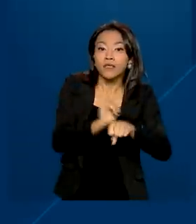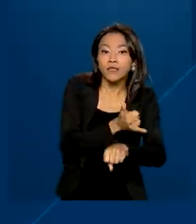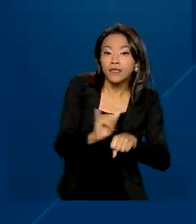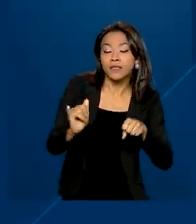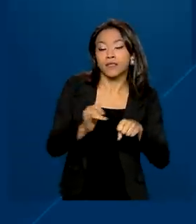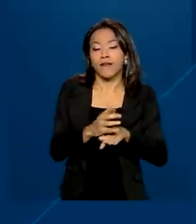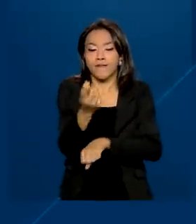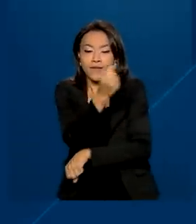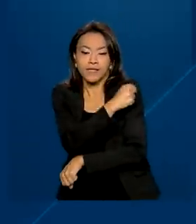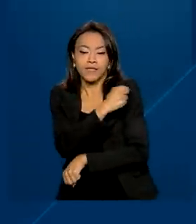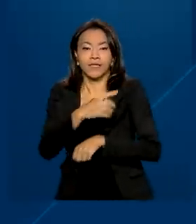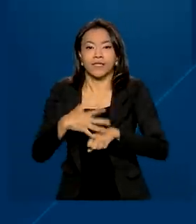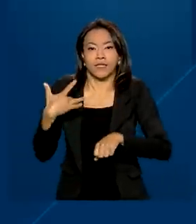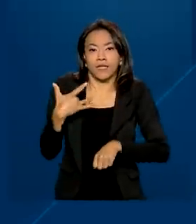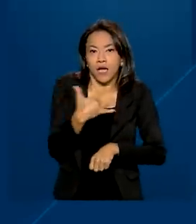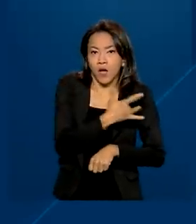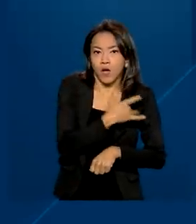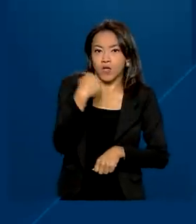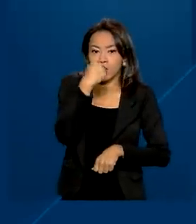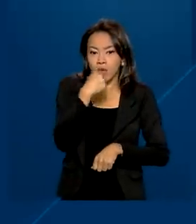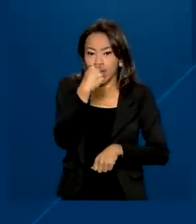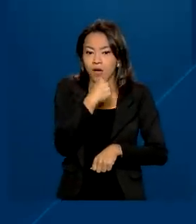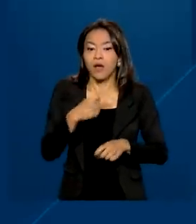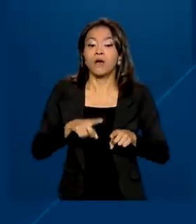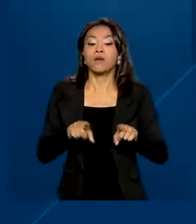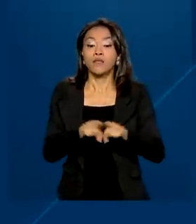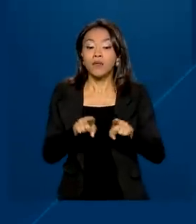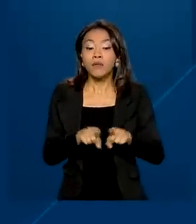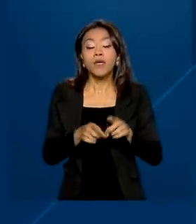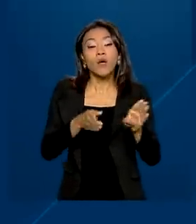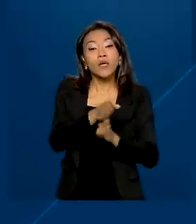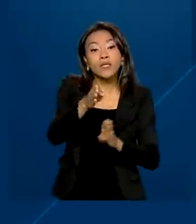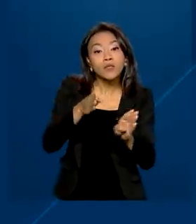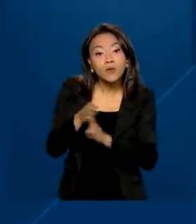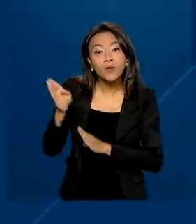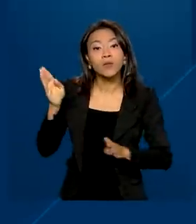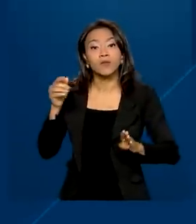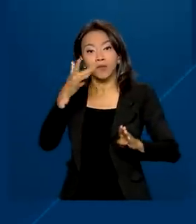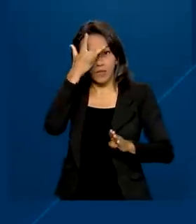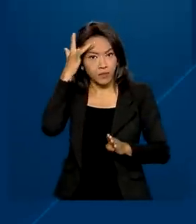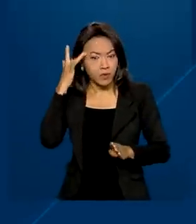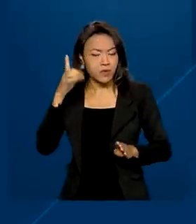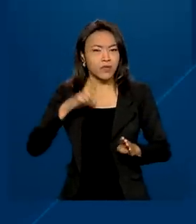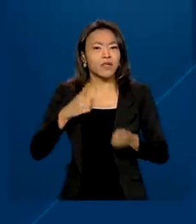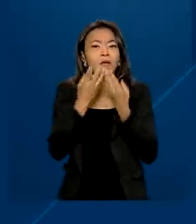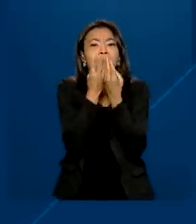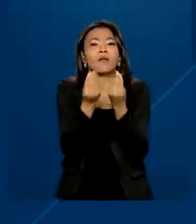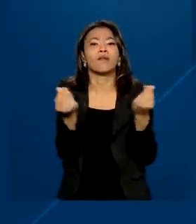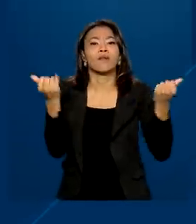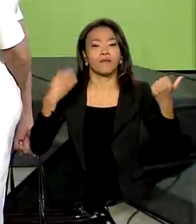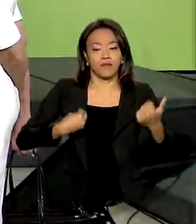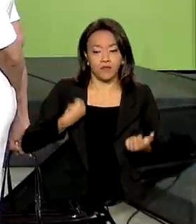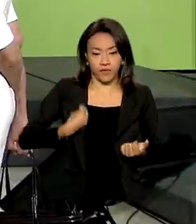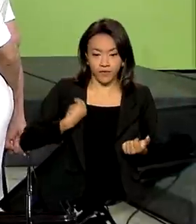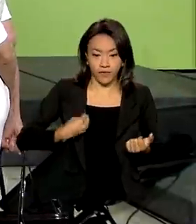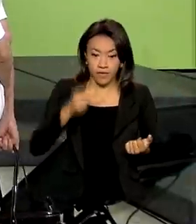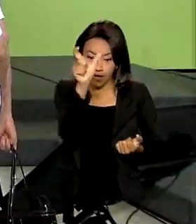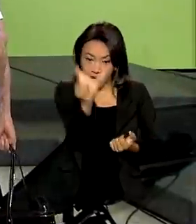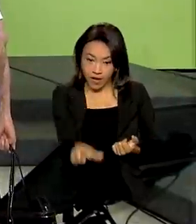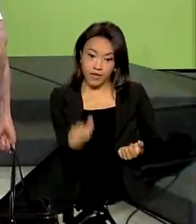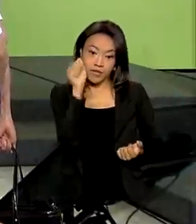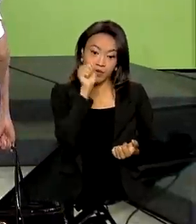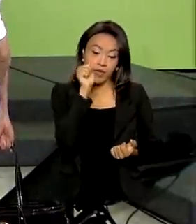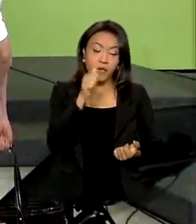saúde bucal e marcos do desenvolvimento, além de dicas para que os pacientes tenham maior qualidade de vida. A Elineuda